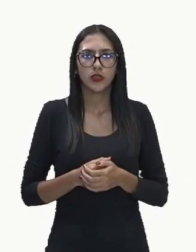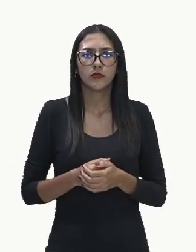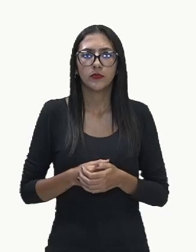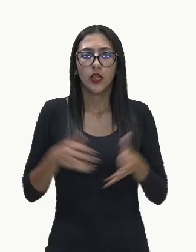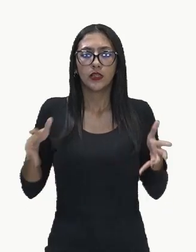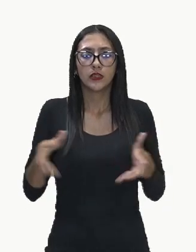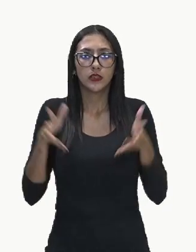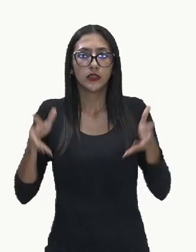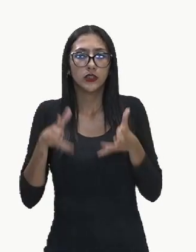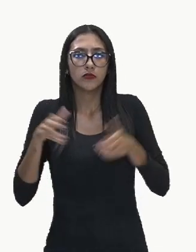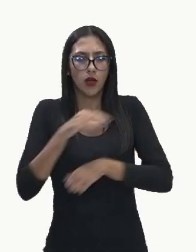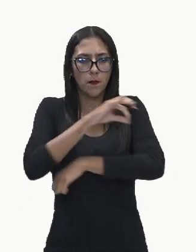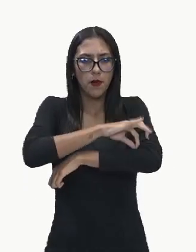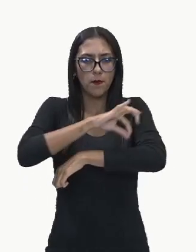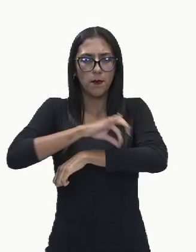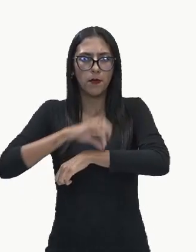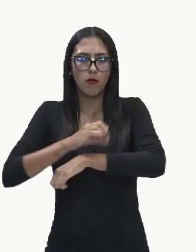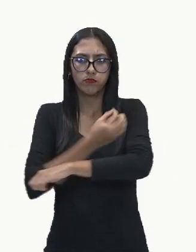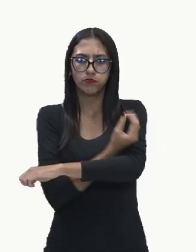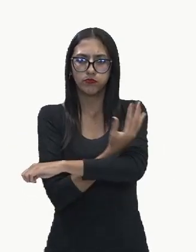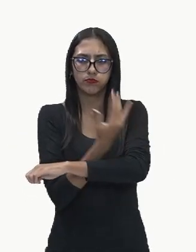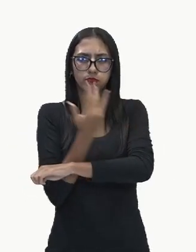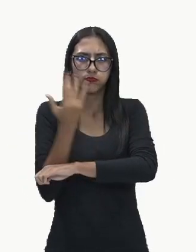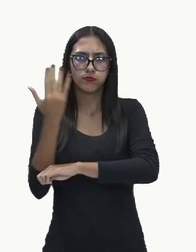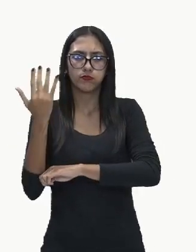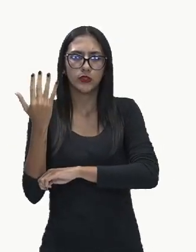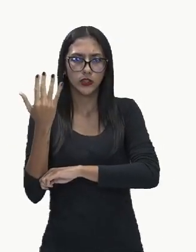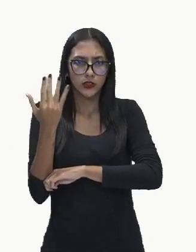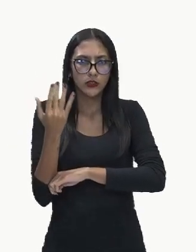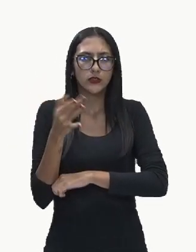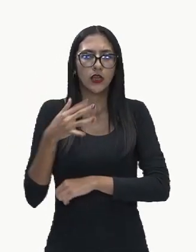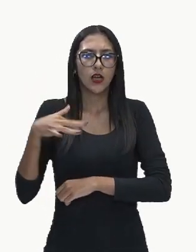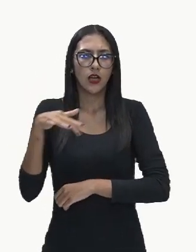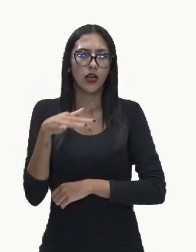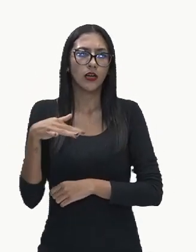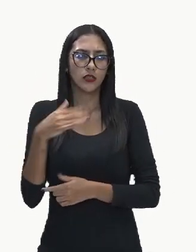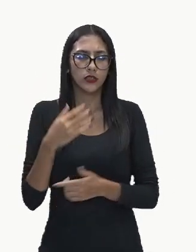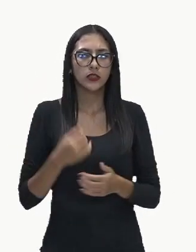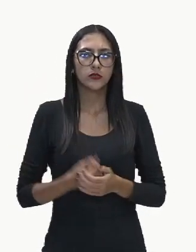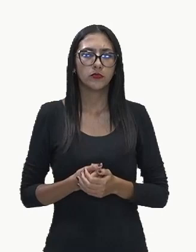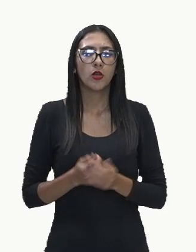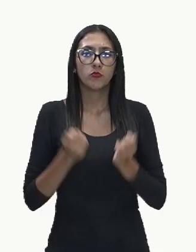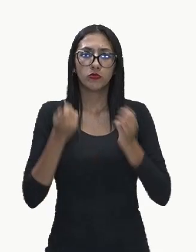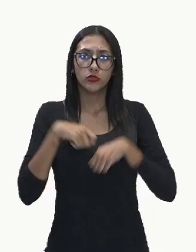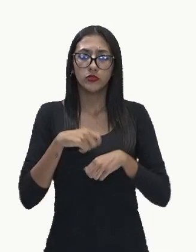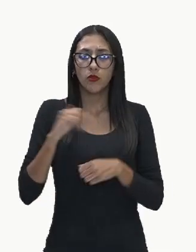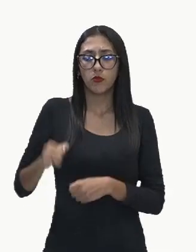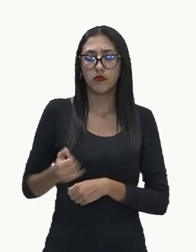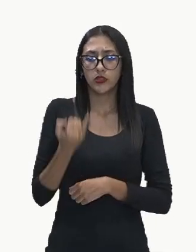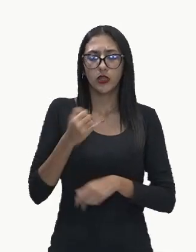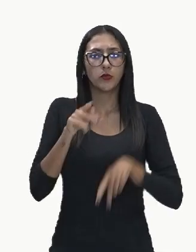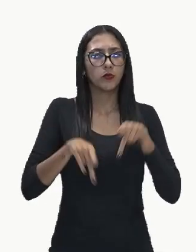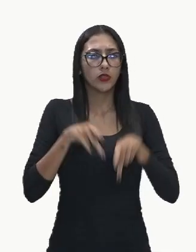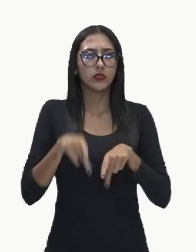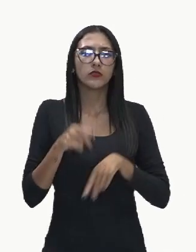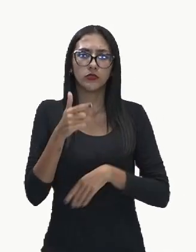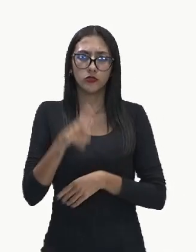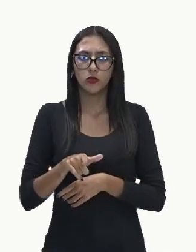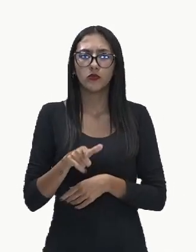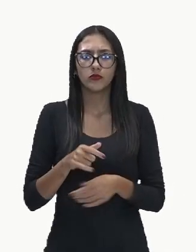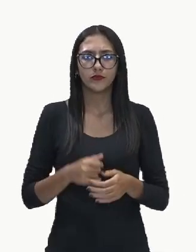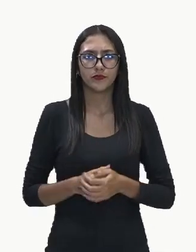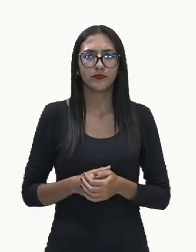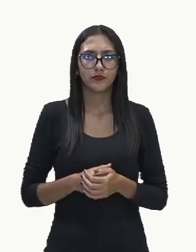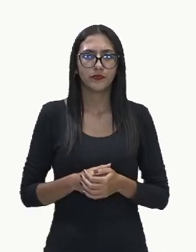espécies nativas e criar áreas verdes públicas ali naqueles lugares onde anteriormente nós